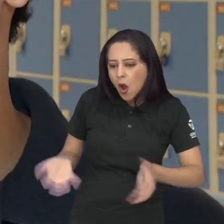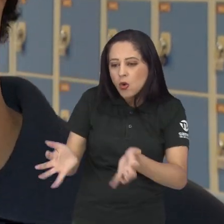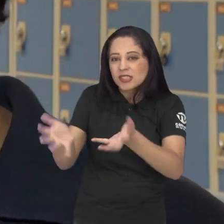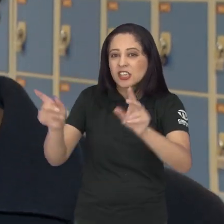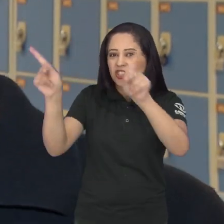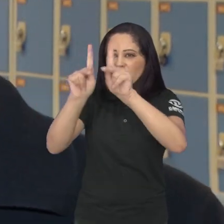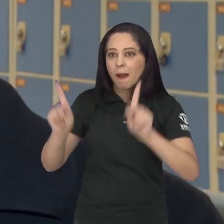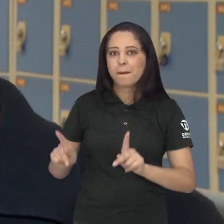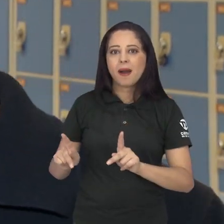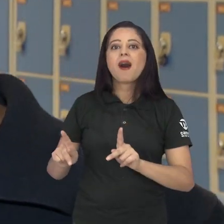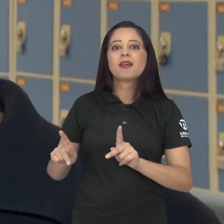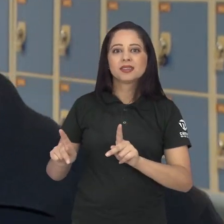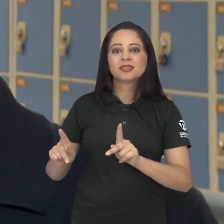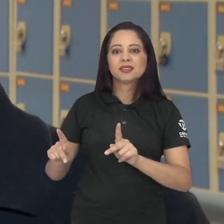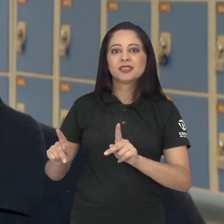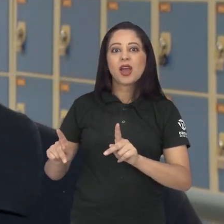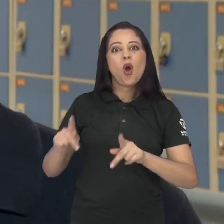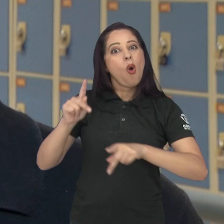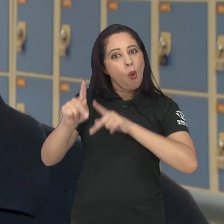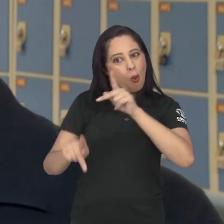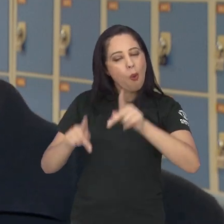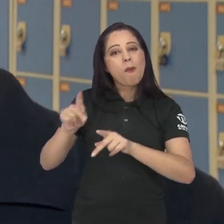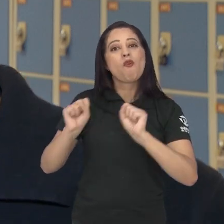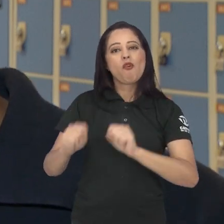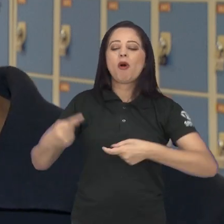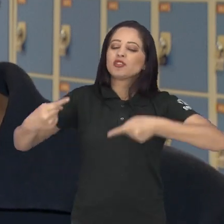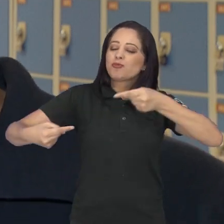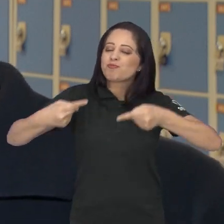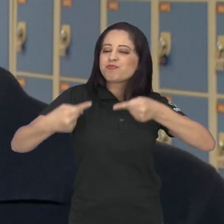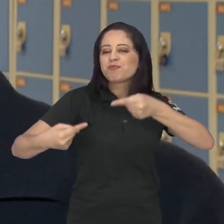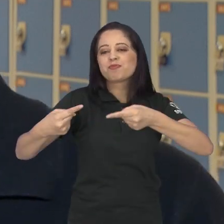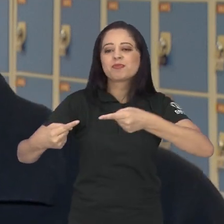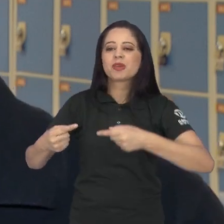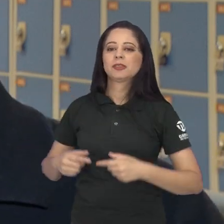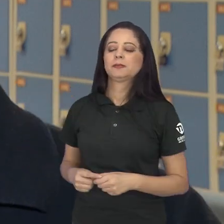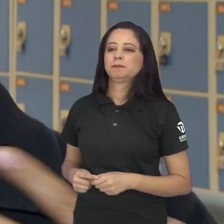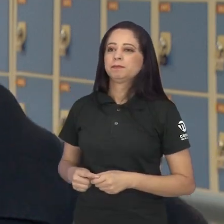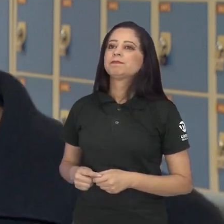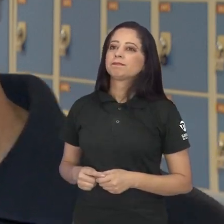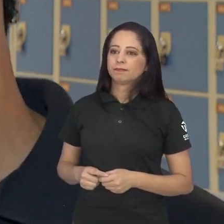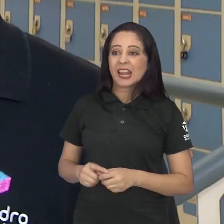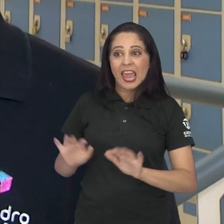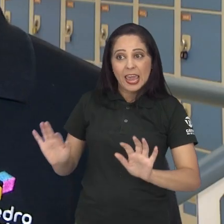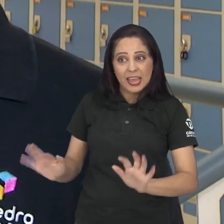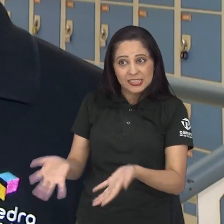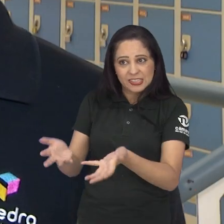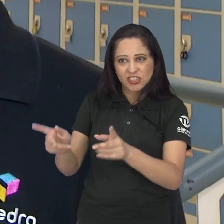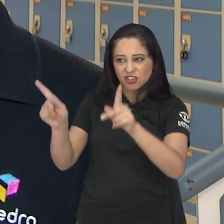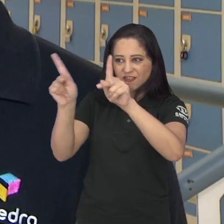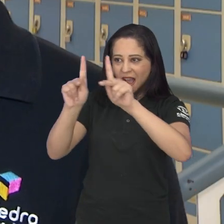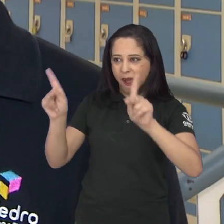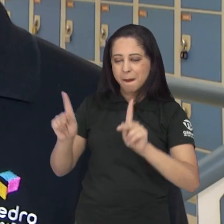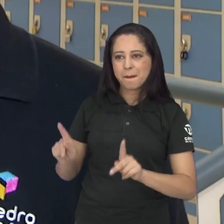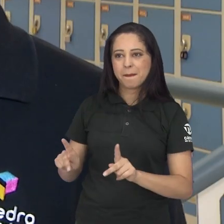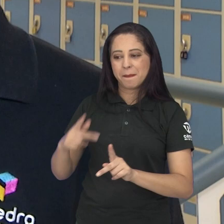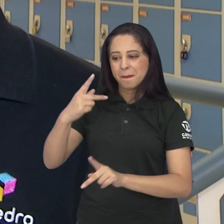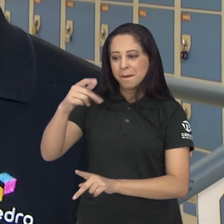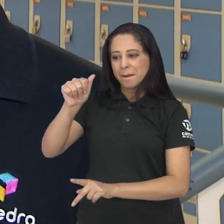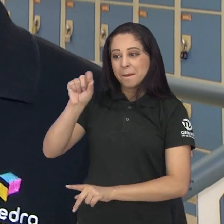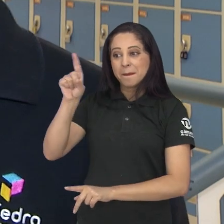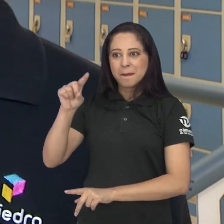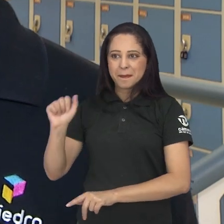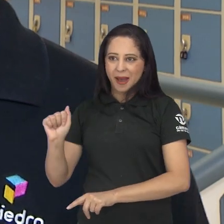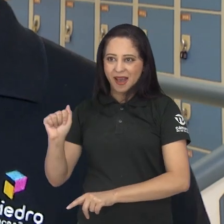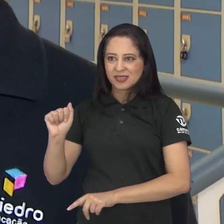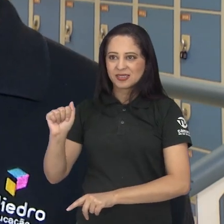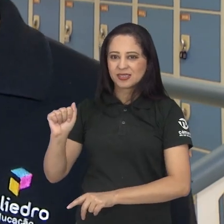dedicada ao assunto permite que toda a população possa participar de uma discussão como essa. Trabalhar a paz, obviamente, precisa ser